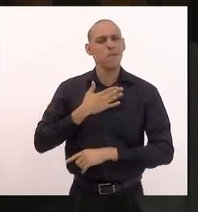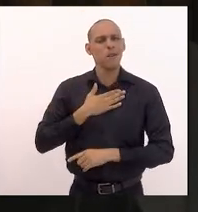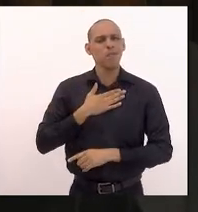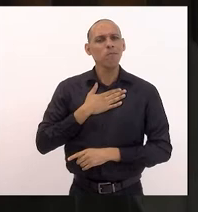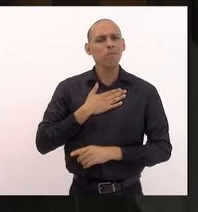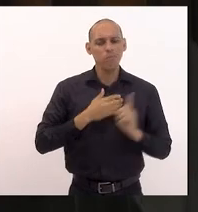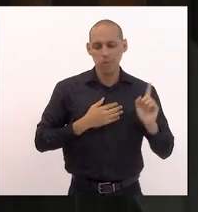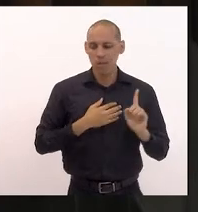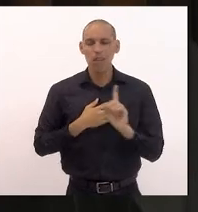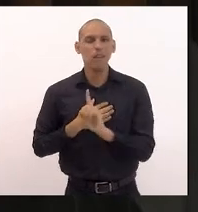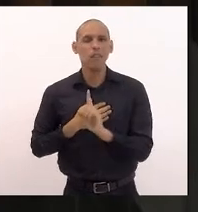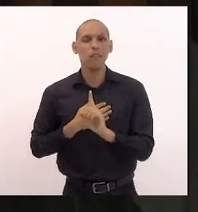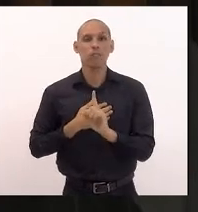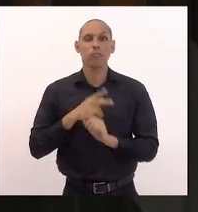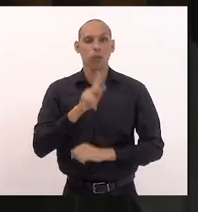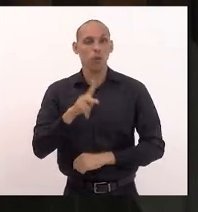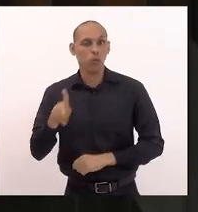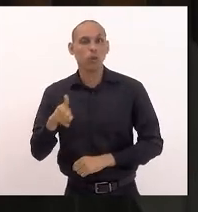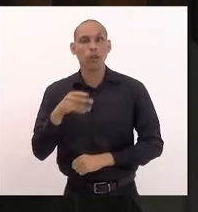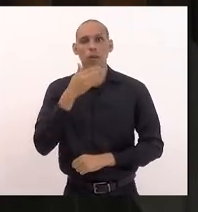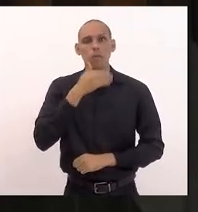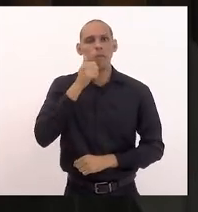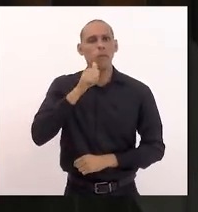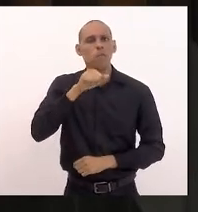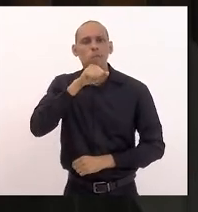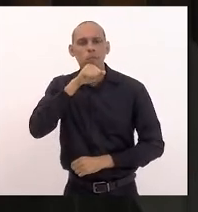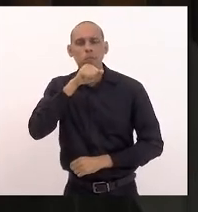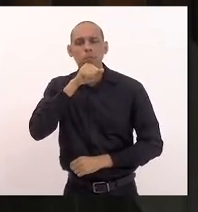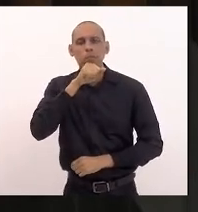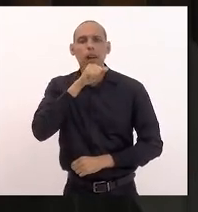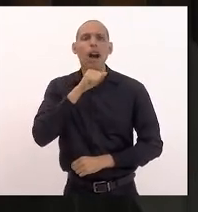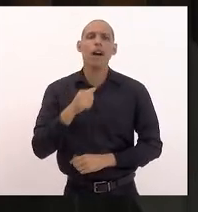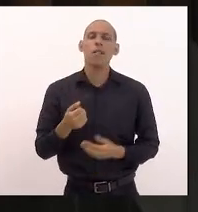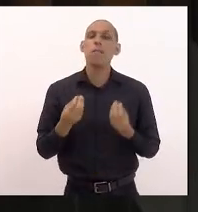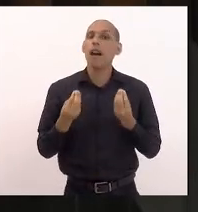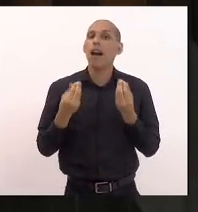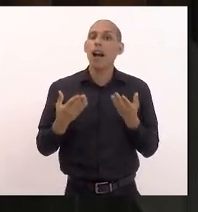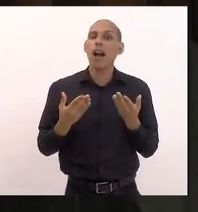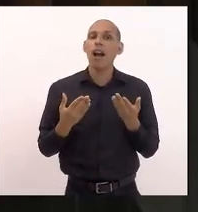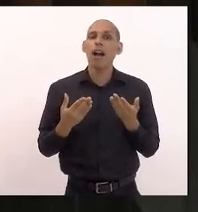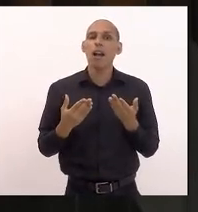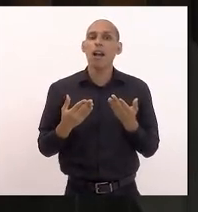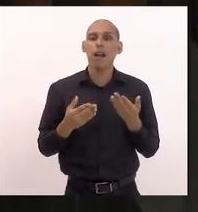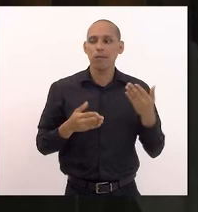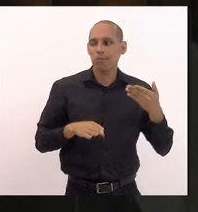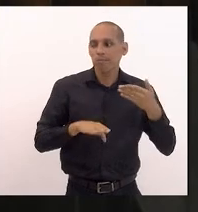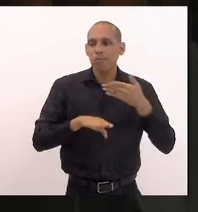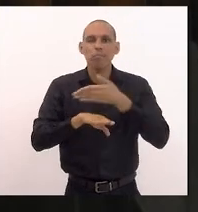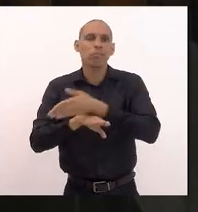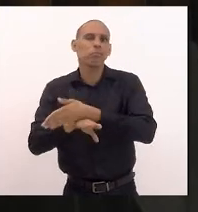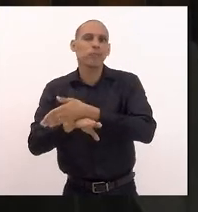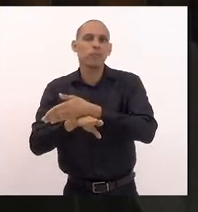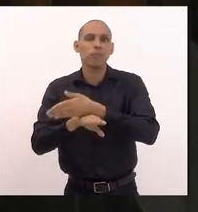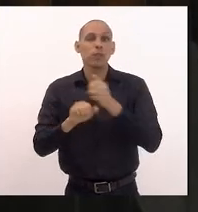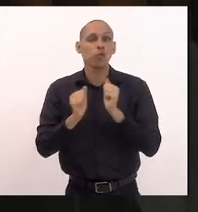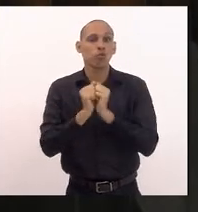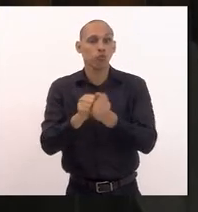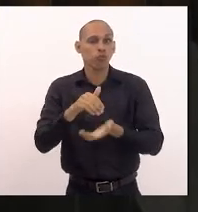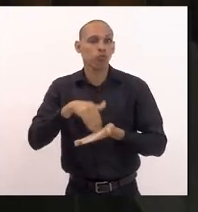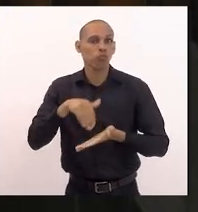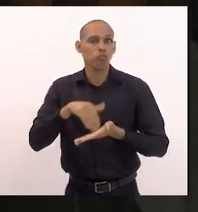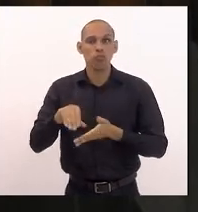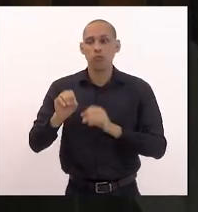pais de alunos para que pudesse estar intervindo junto à Secretaria de Educação